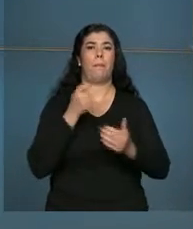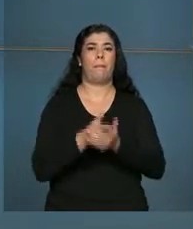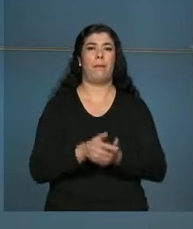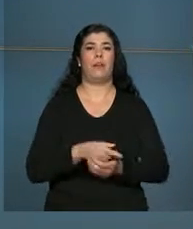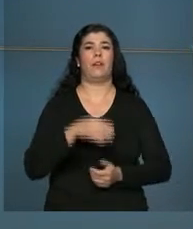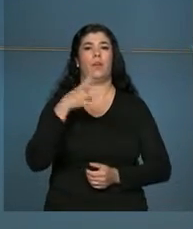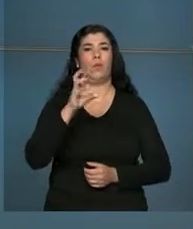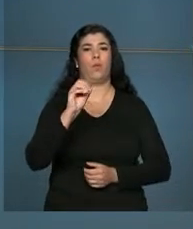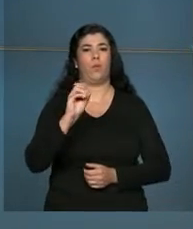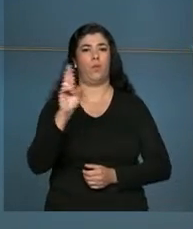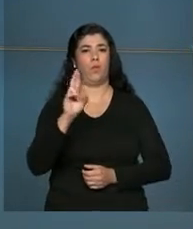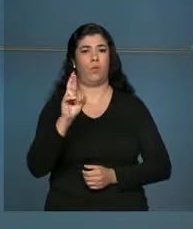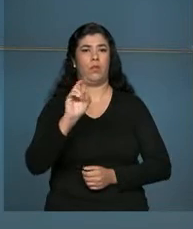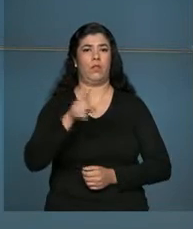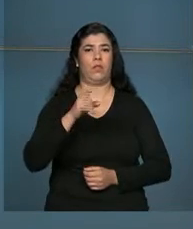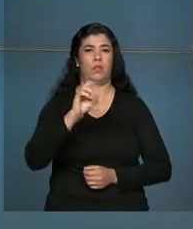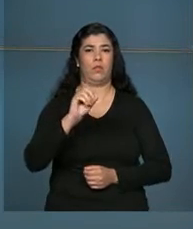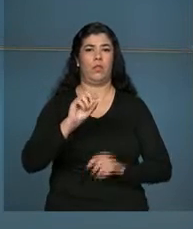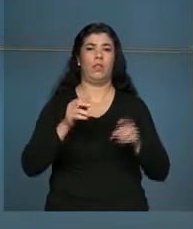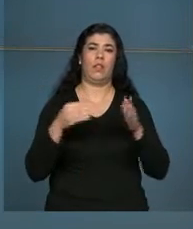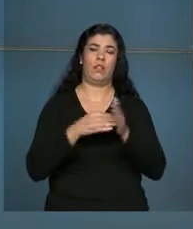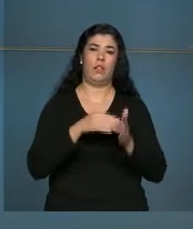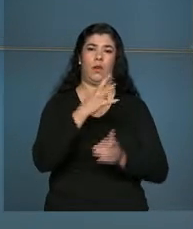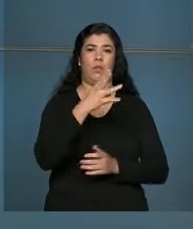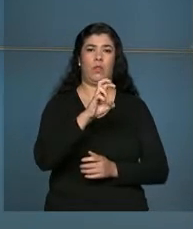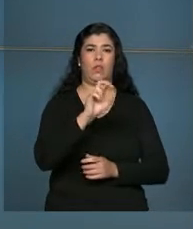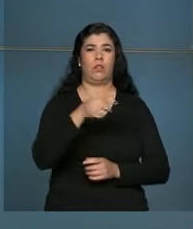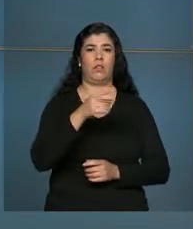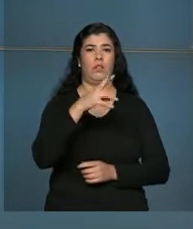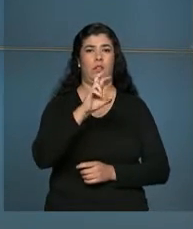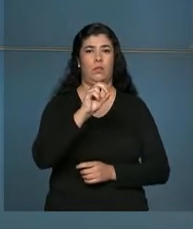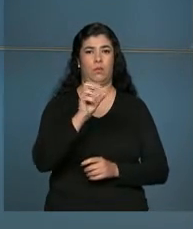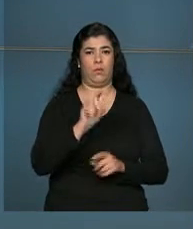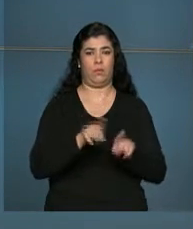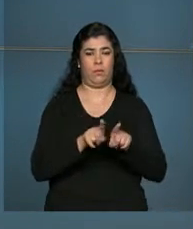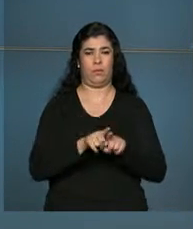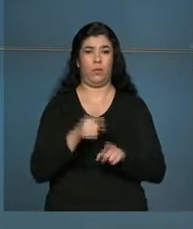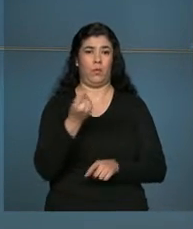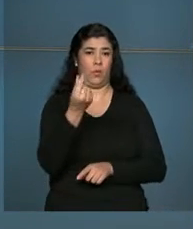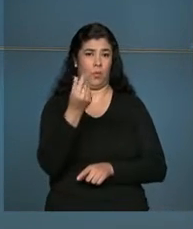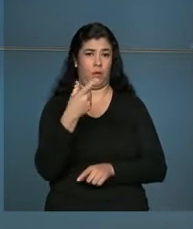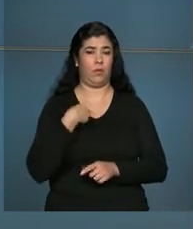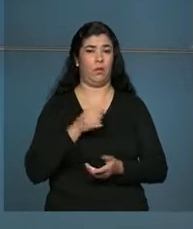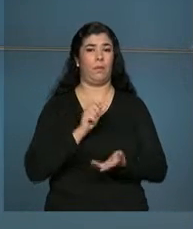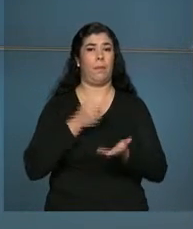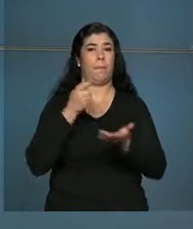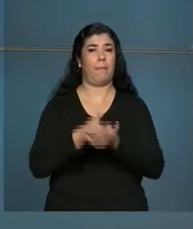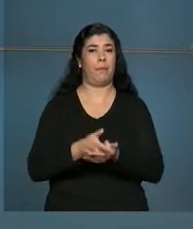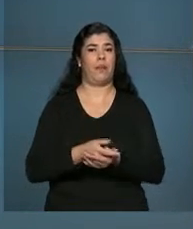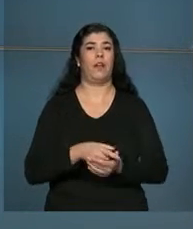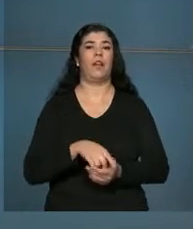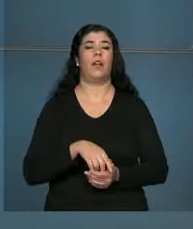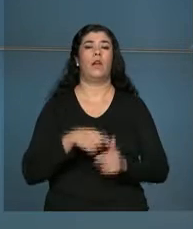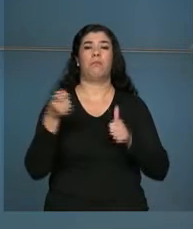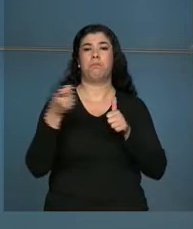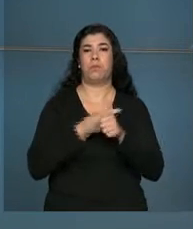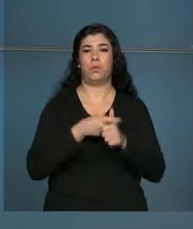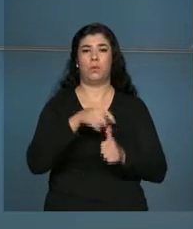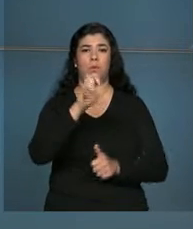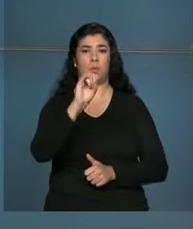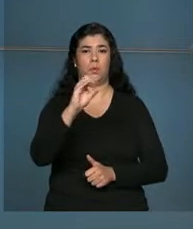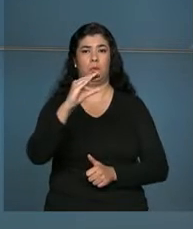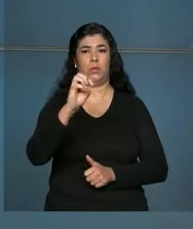a R$ 45,40. Esses valores são destinados ao pagamento de impostos como